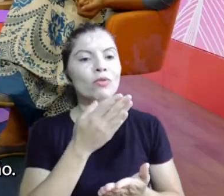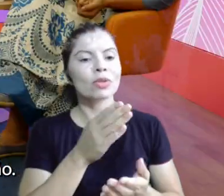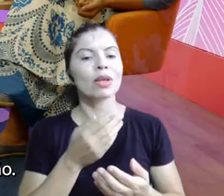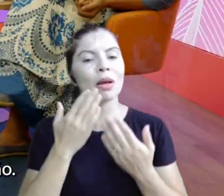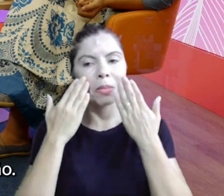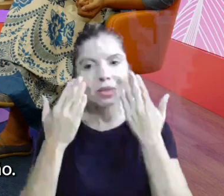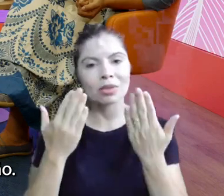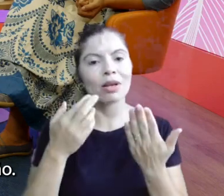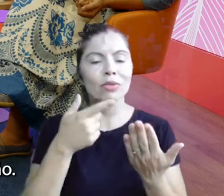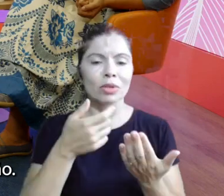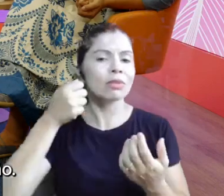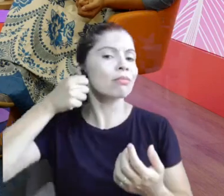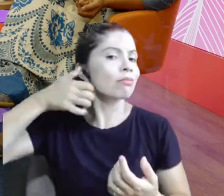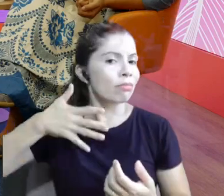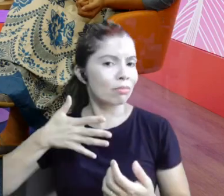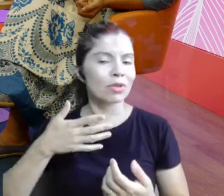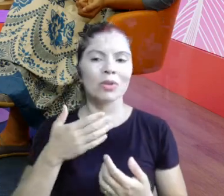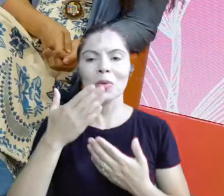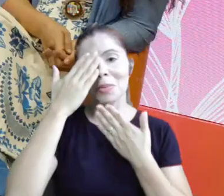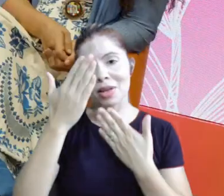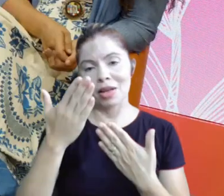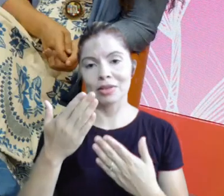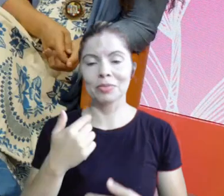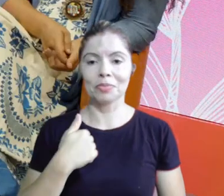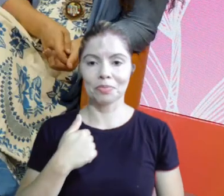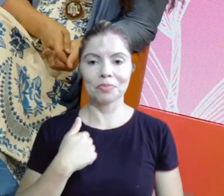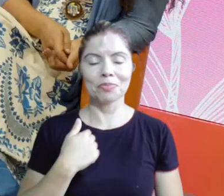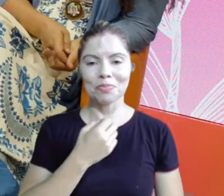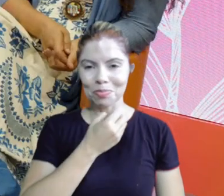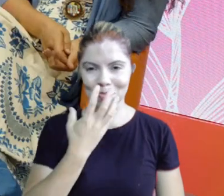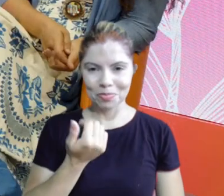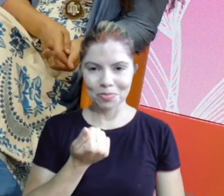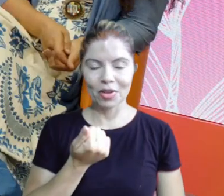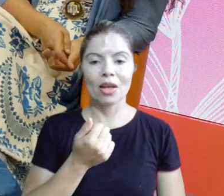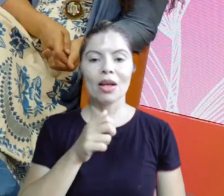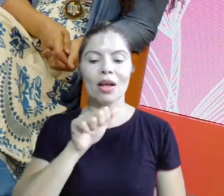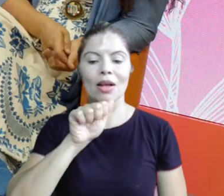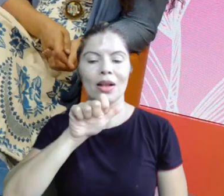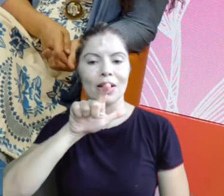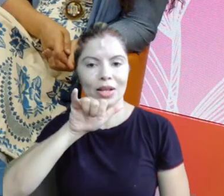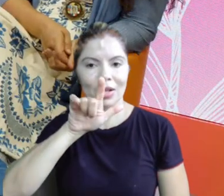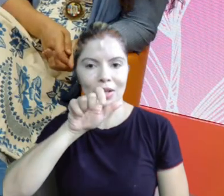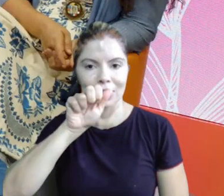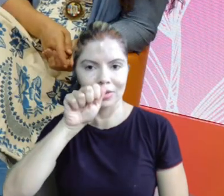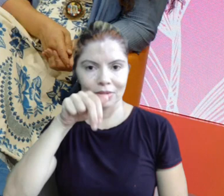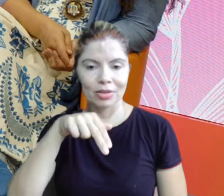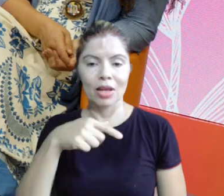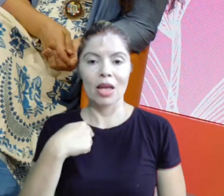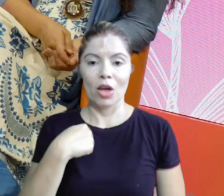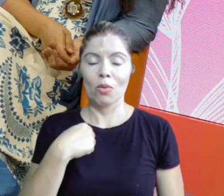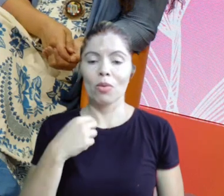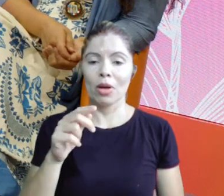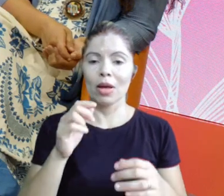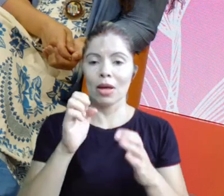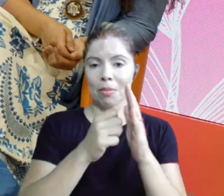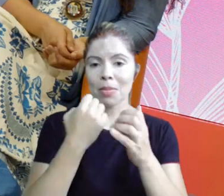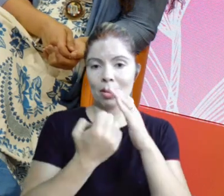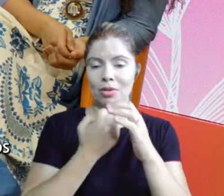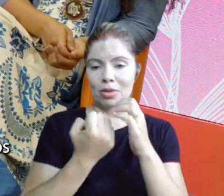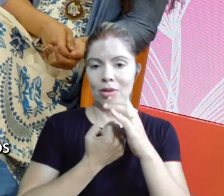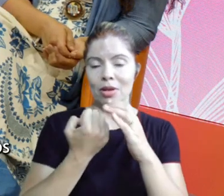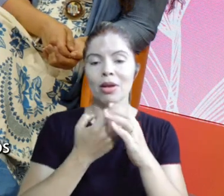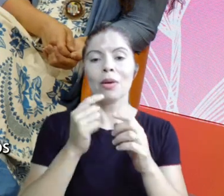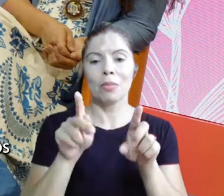se apresentar e fazer sua autodescrição. Muito obrigada, Aninha. Olá, eu sou a Lília, eu sou da vestida de